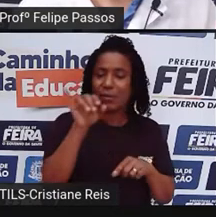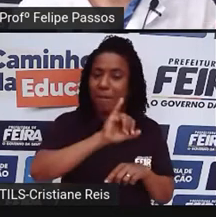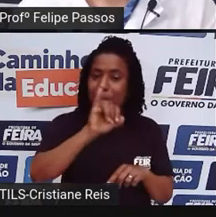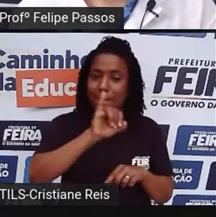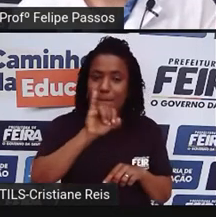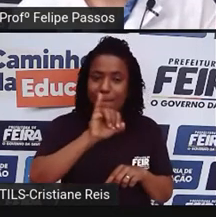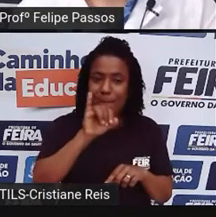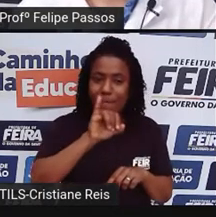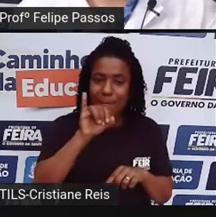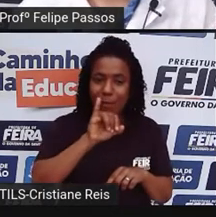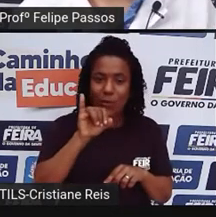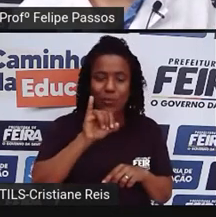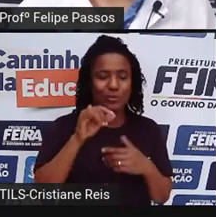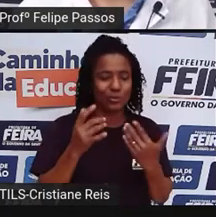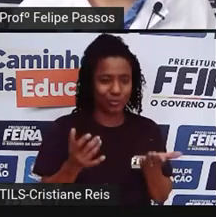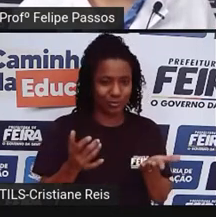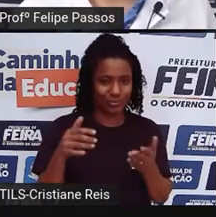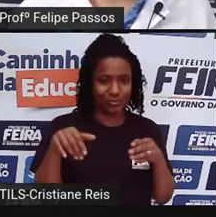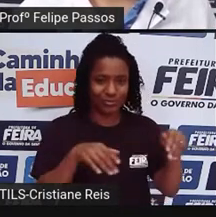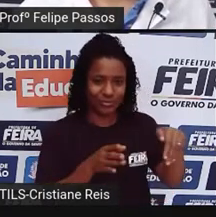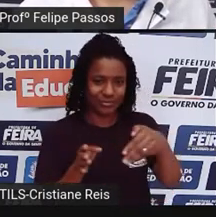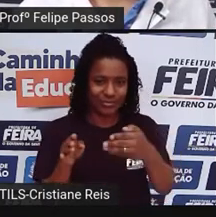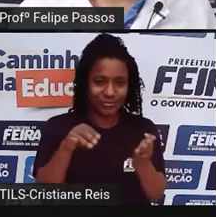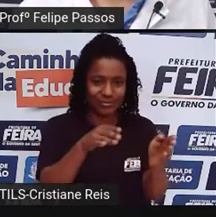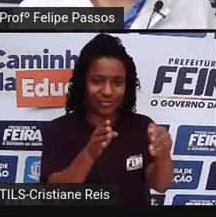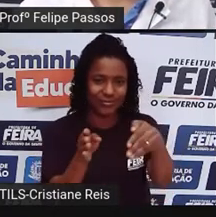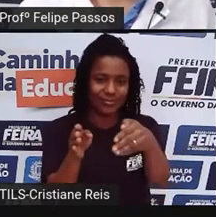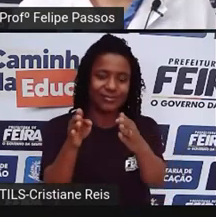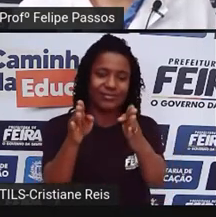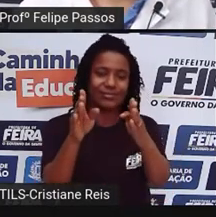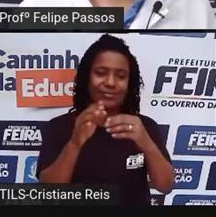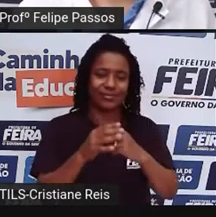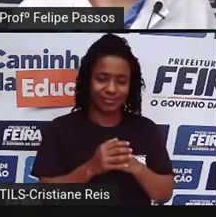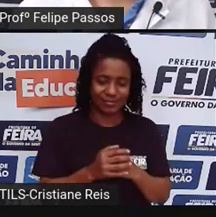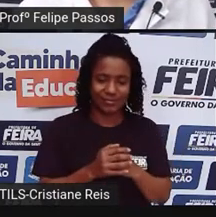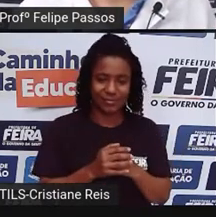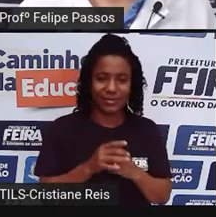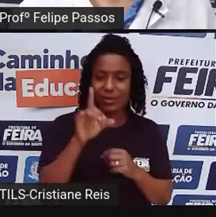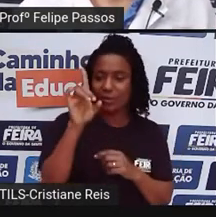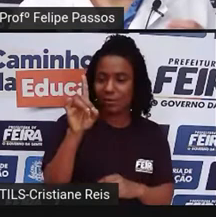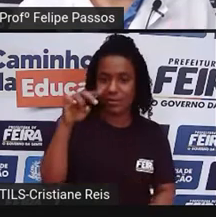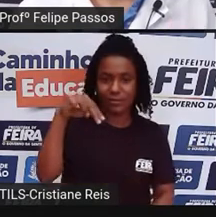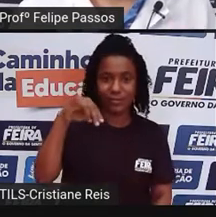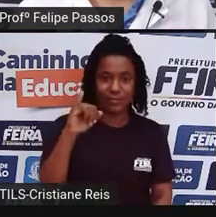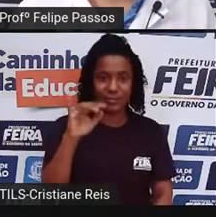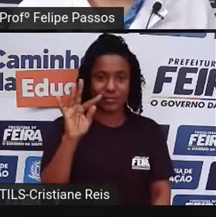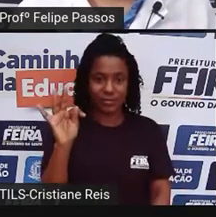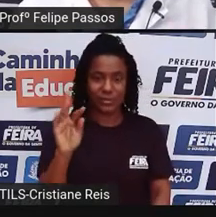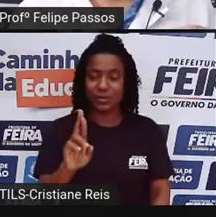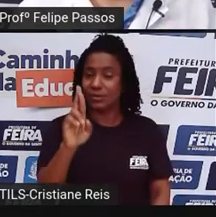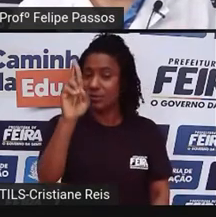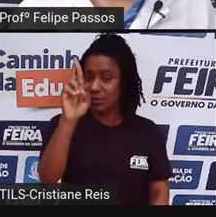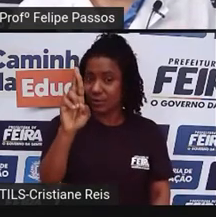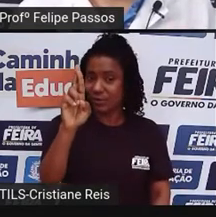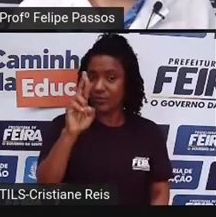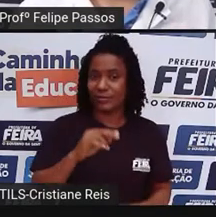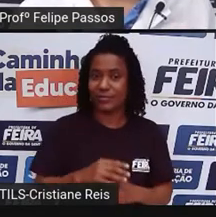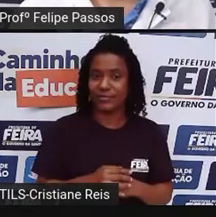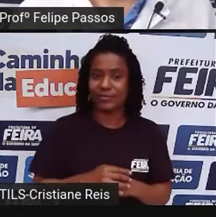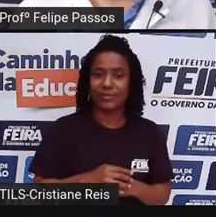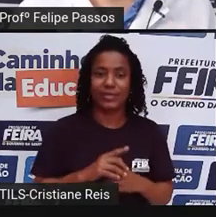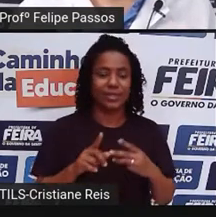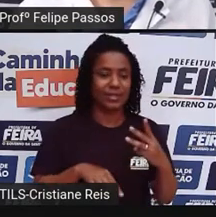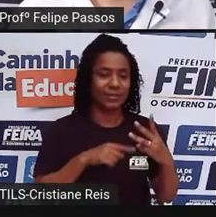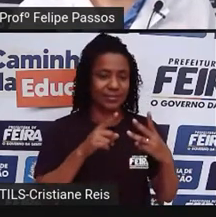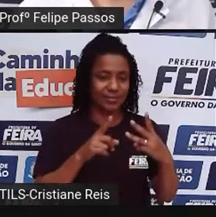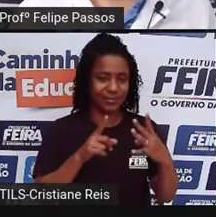estradas, estão ali, né? Indo para o DENIT, para o DENIT administrar. Depois vem a PRF,